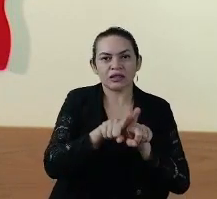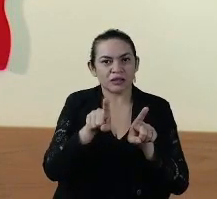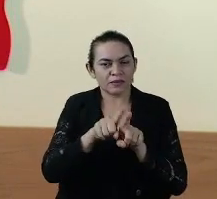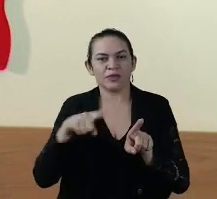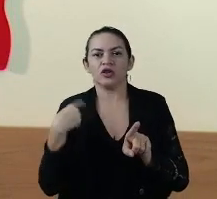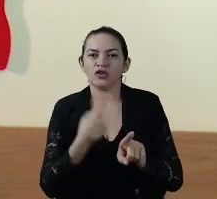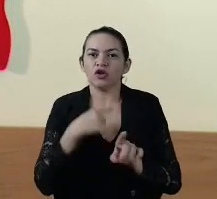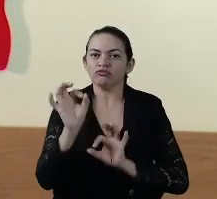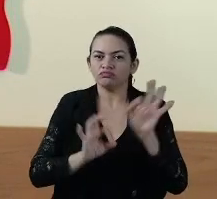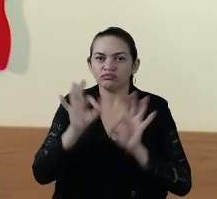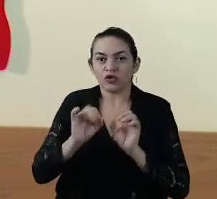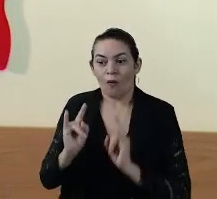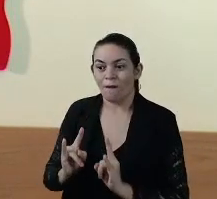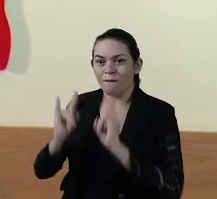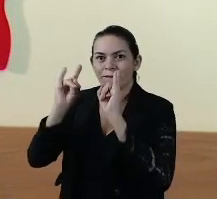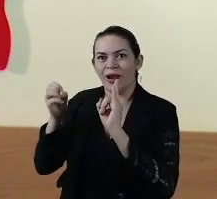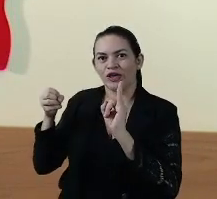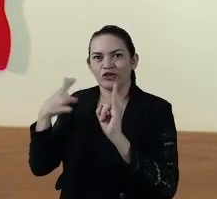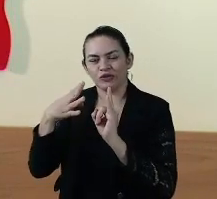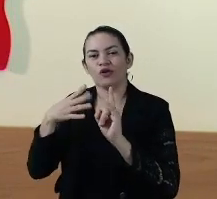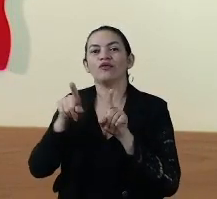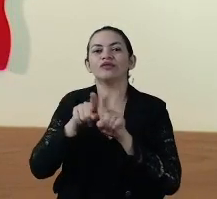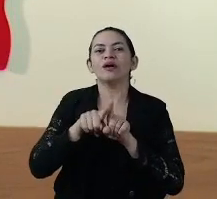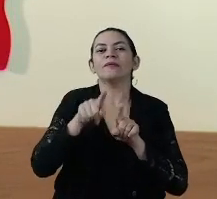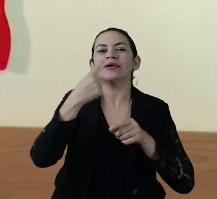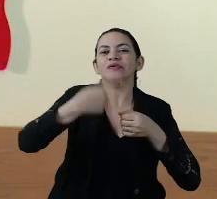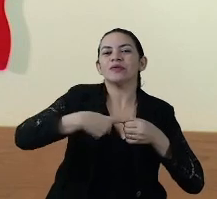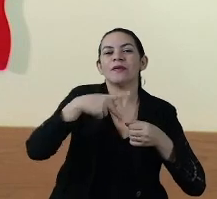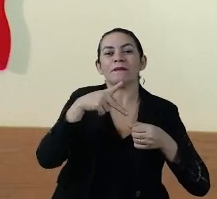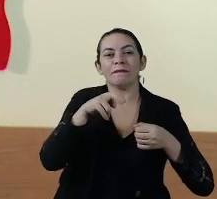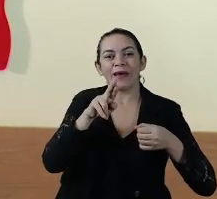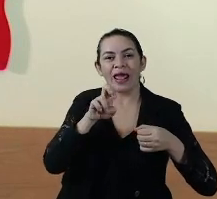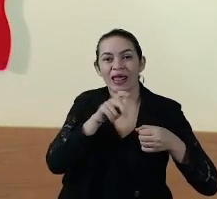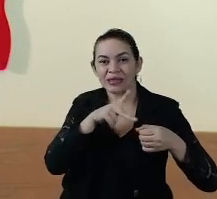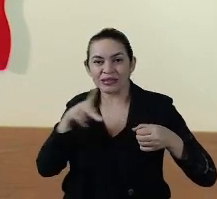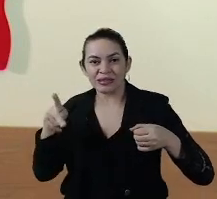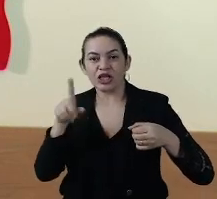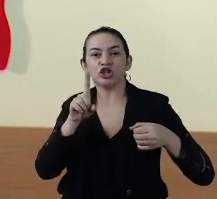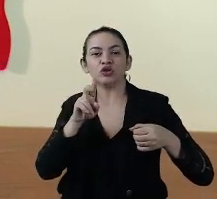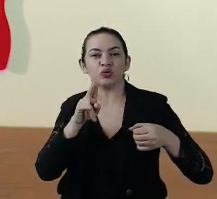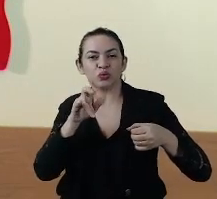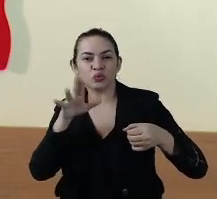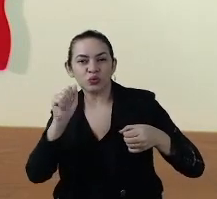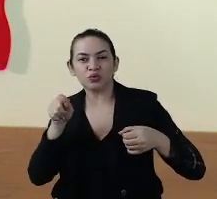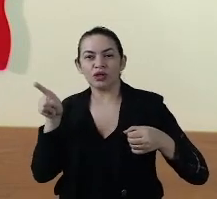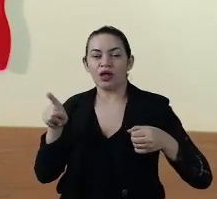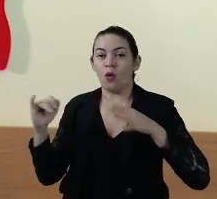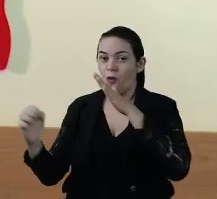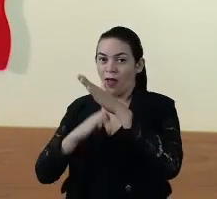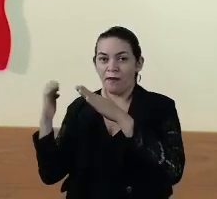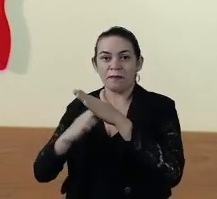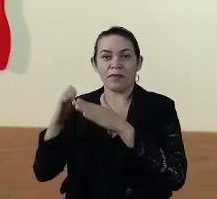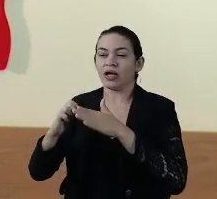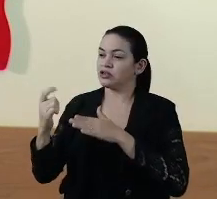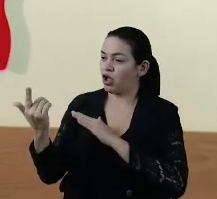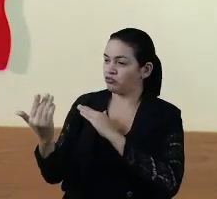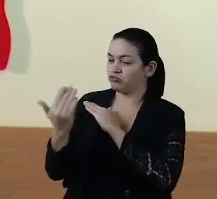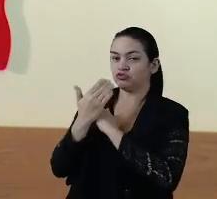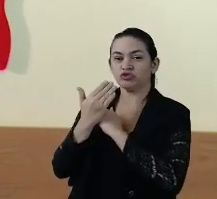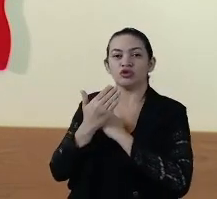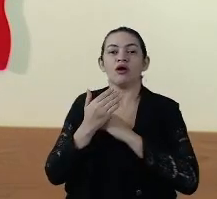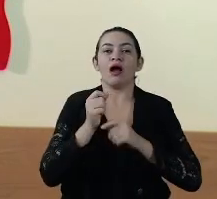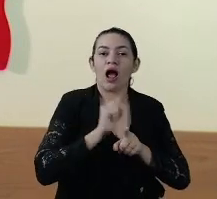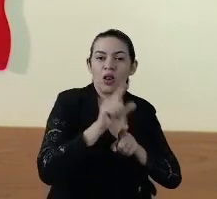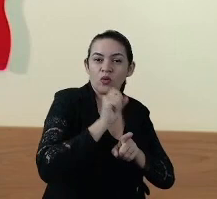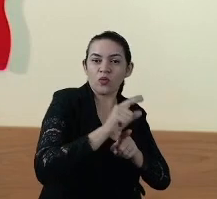para poder ampliar leitos lá, Presidente Dutra, a mesma coisa, recebemos uma oferta de um empresário da cidade, estamos alugando, a